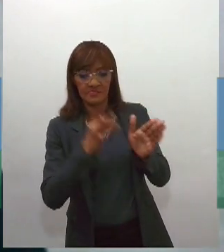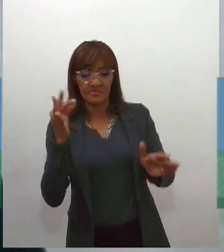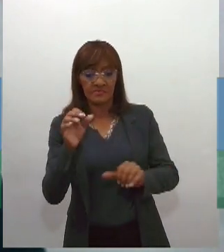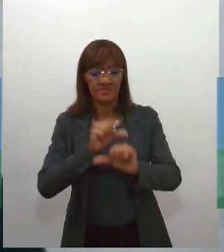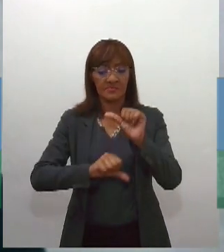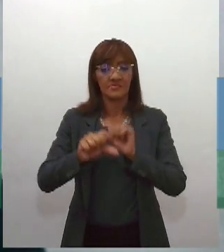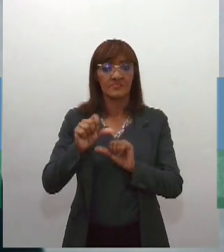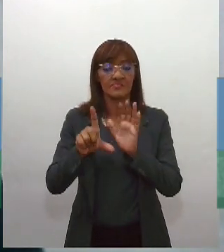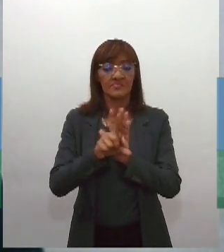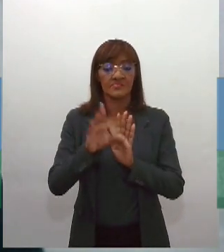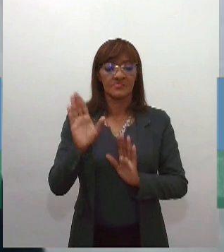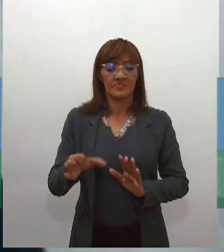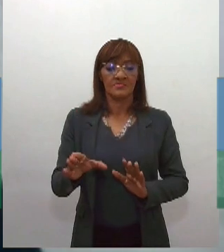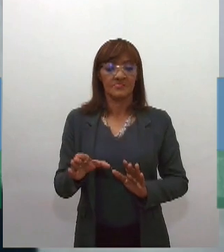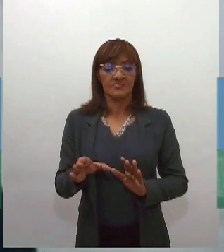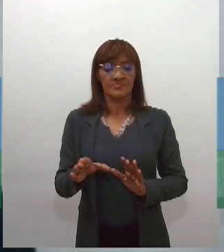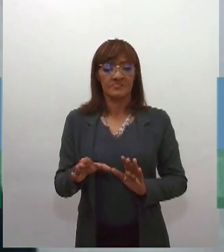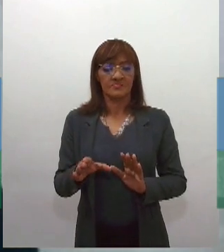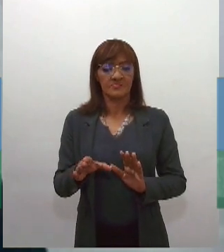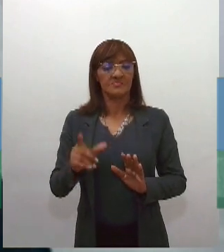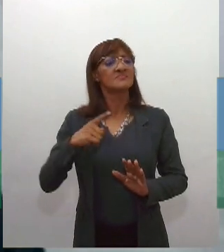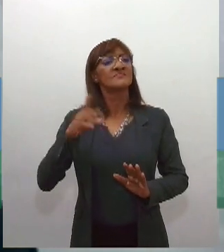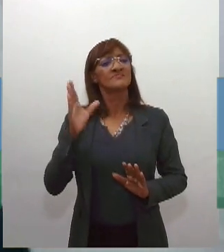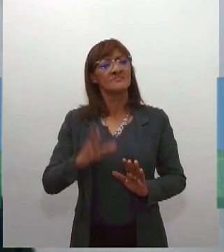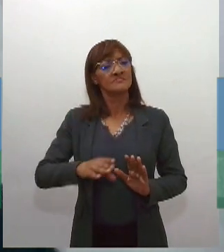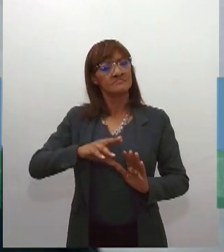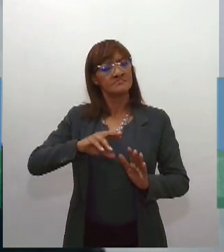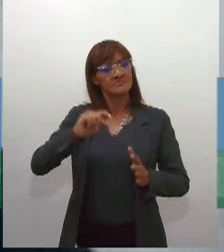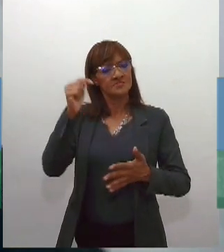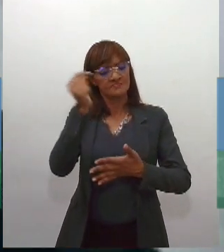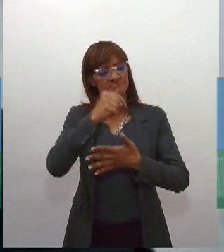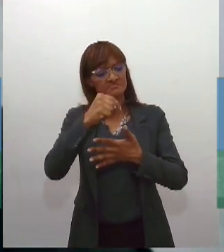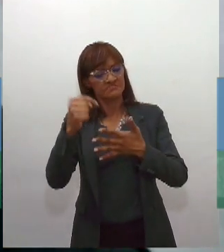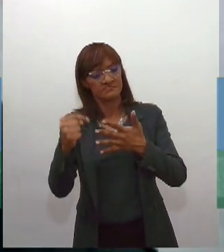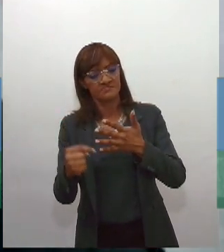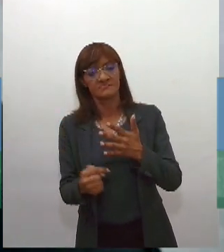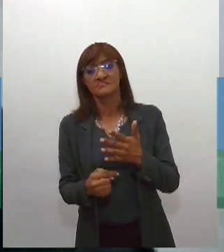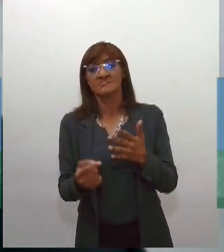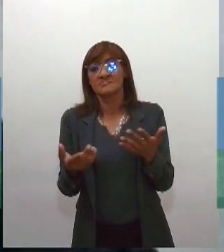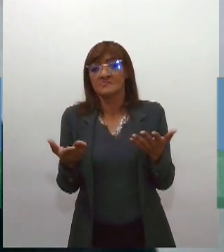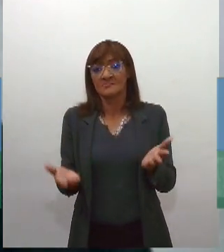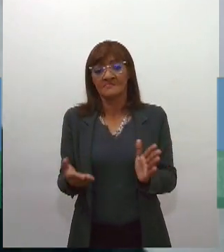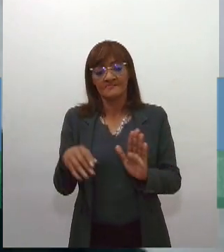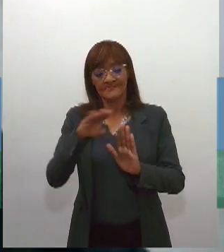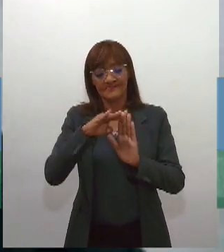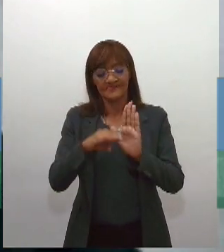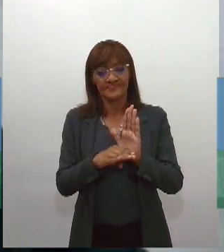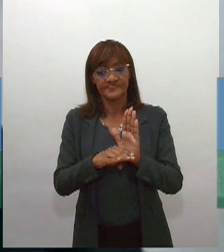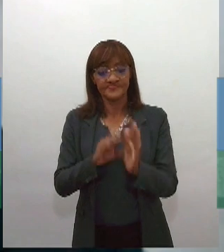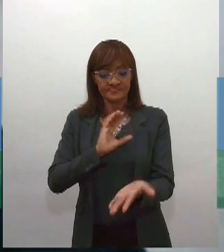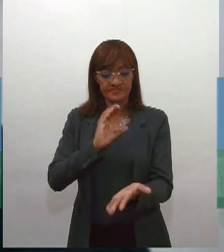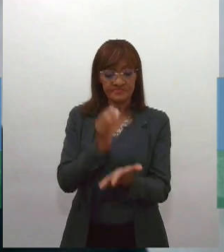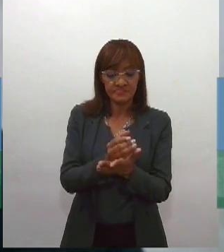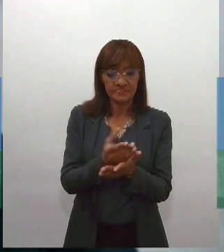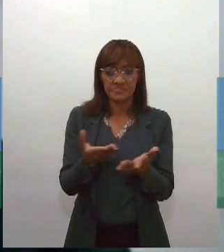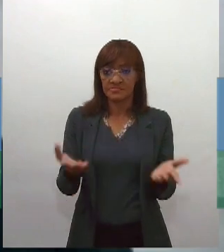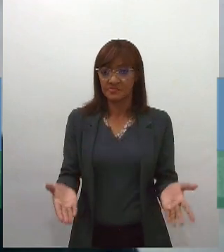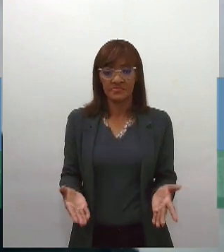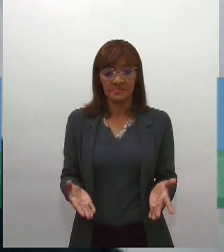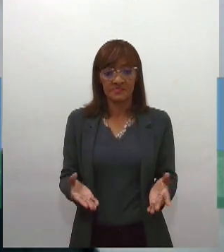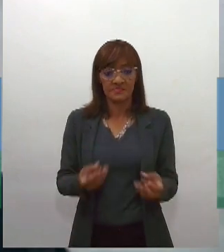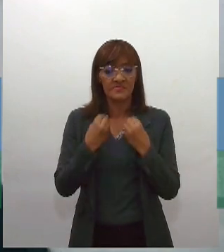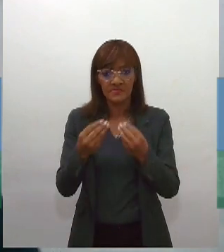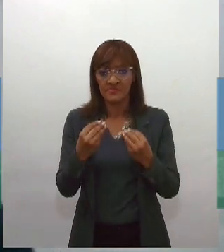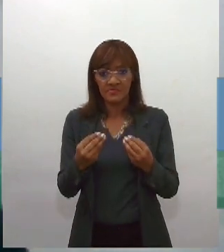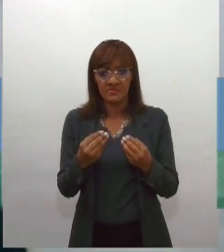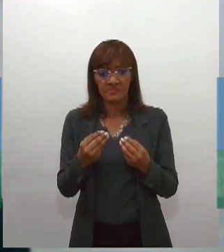estabelecendo um rol de crimes contra a Segurança Nacional onde se insere atacar a democracia. Então, você não pode chegar em uma